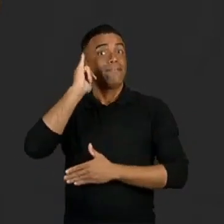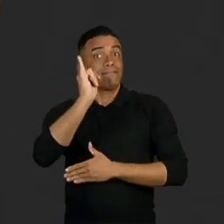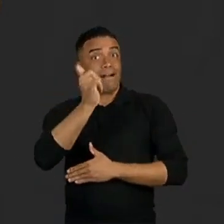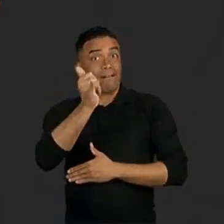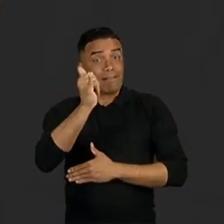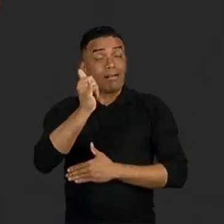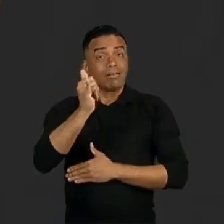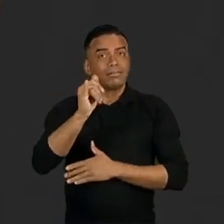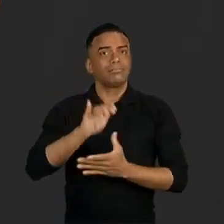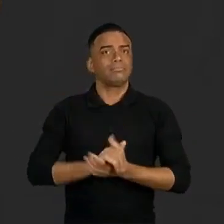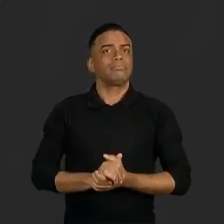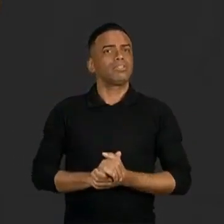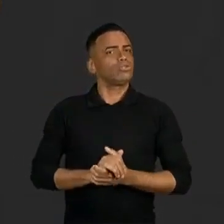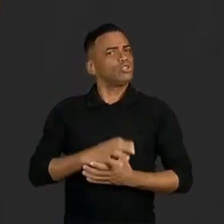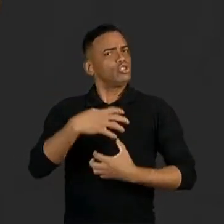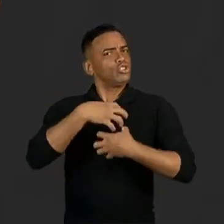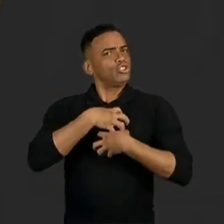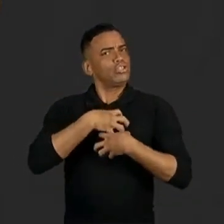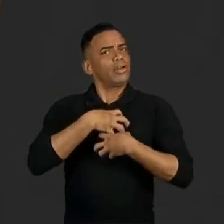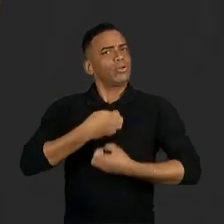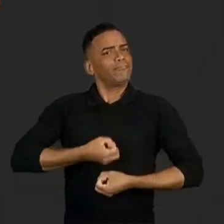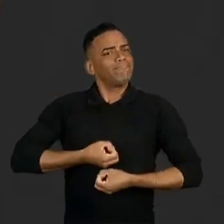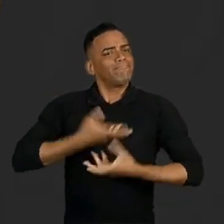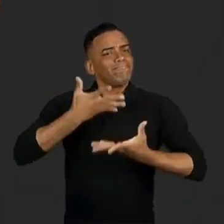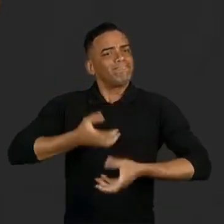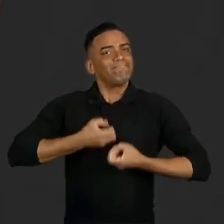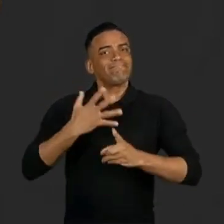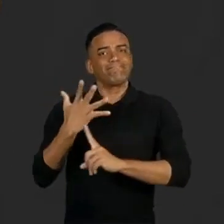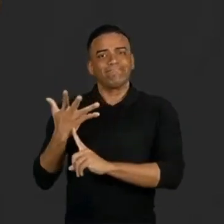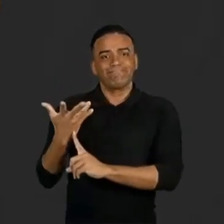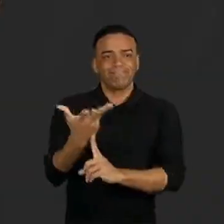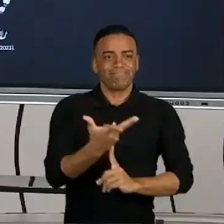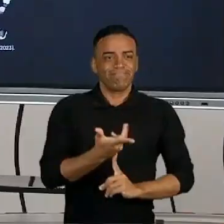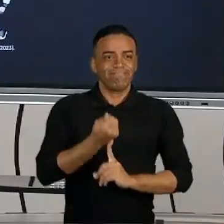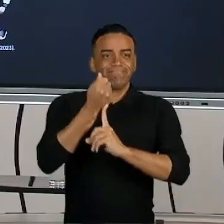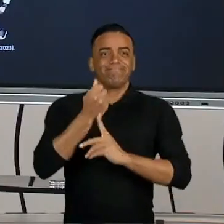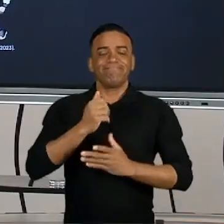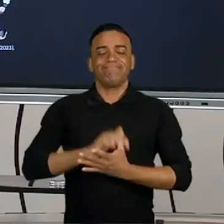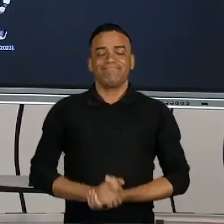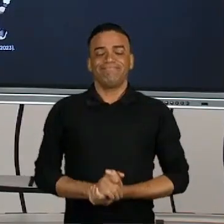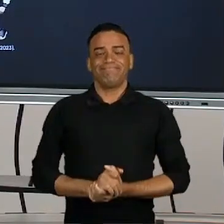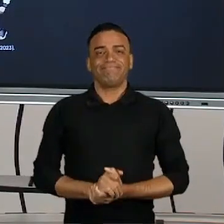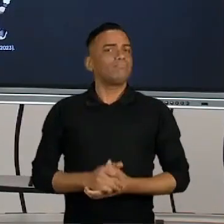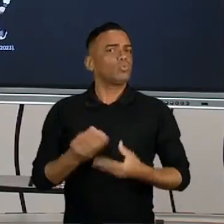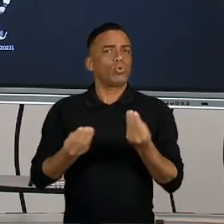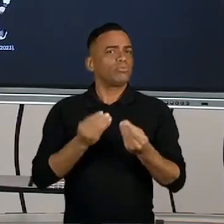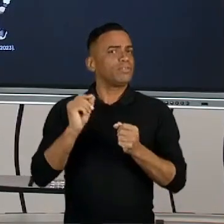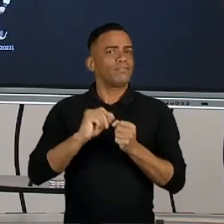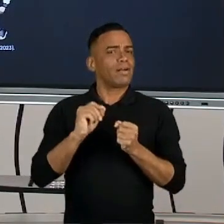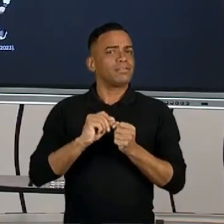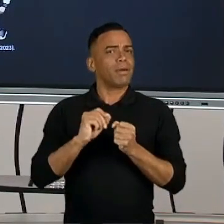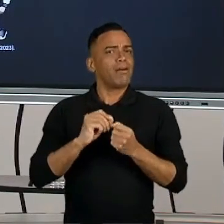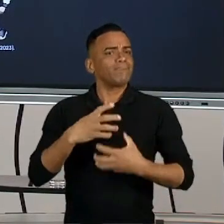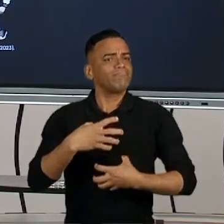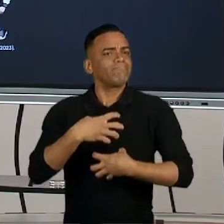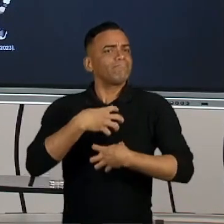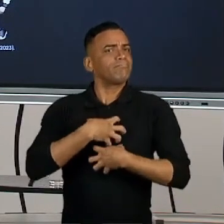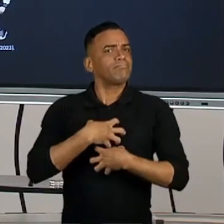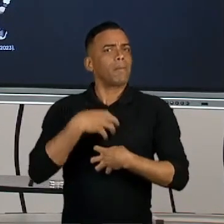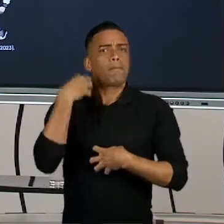uma forma poderosa de expressão artística. Como você faz para ouvir a música?